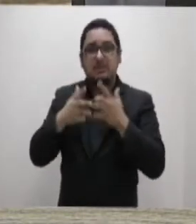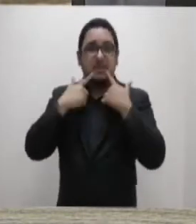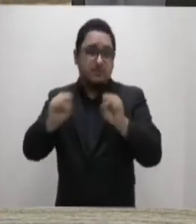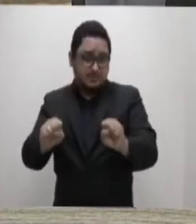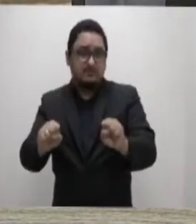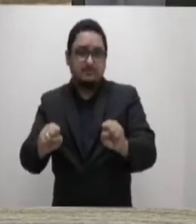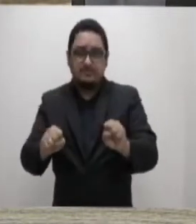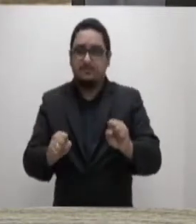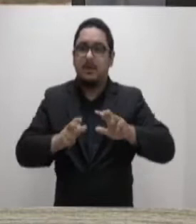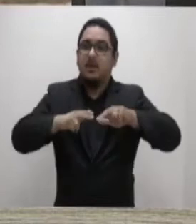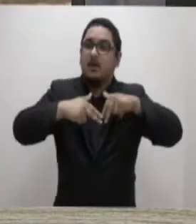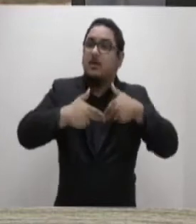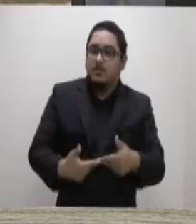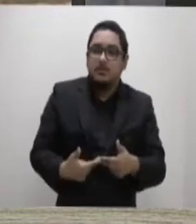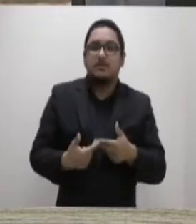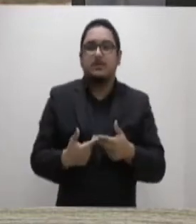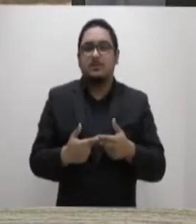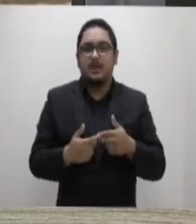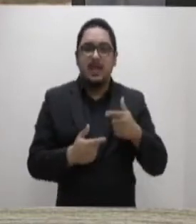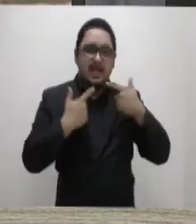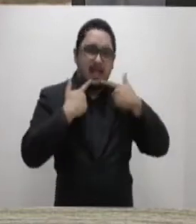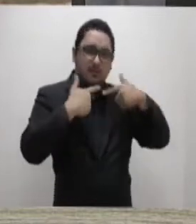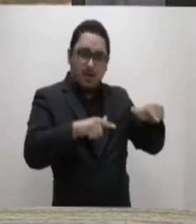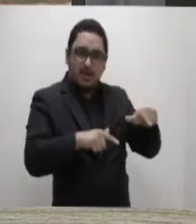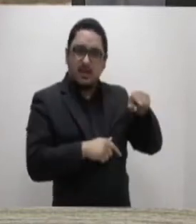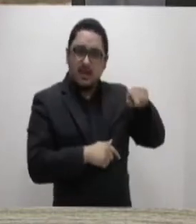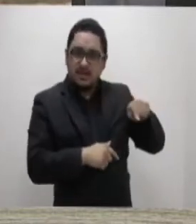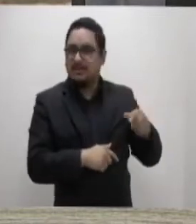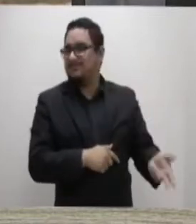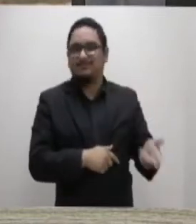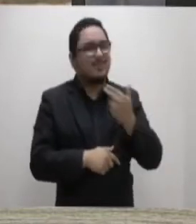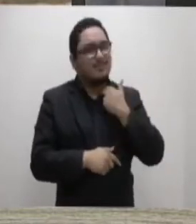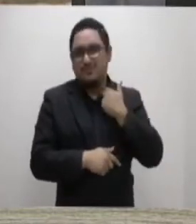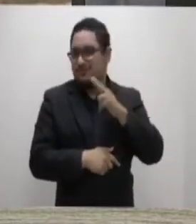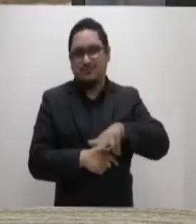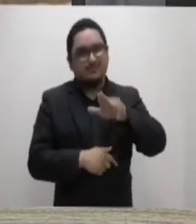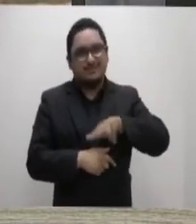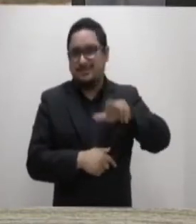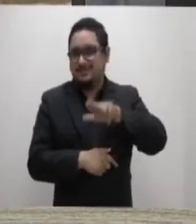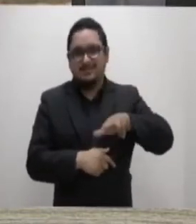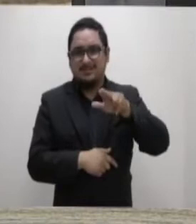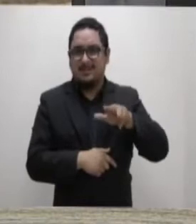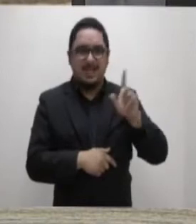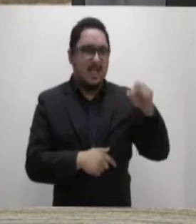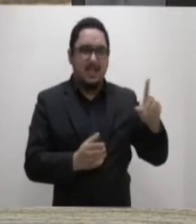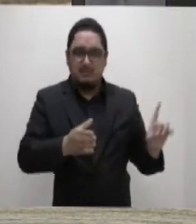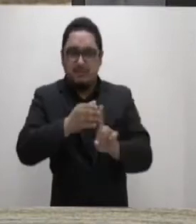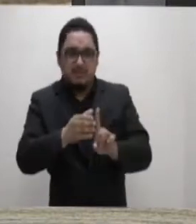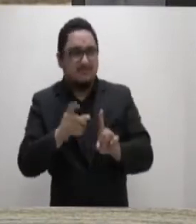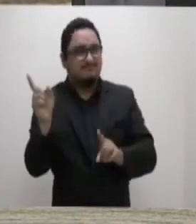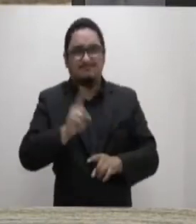Por tudo isso, essa tal linguagem não poderá, nunca poderá ser tratada como inclusiva.